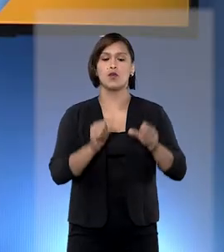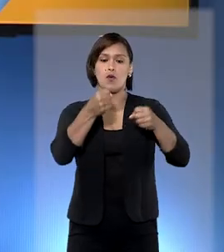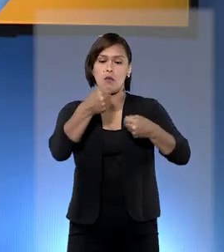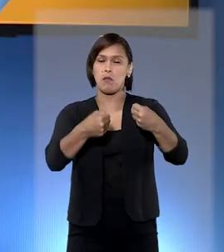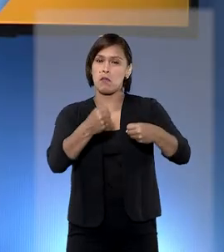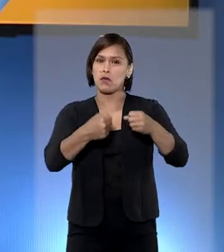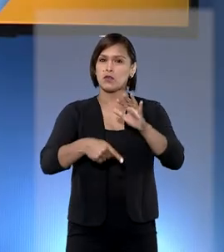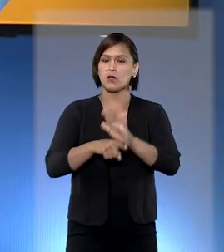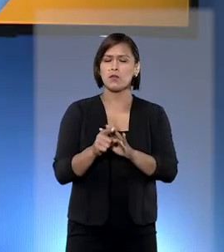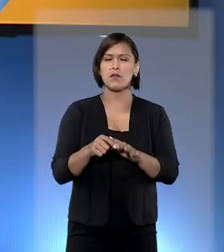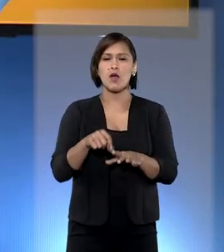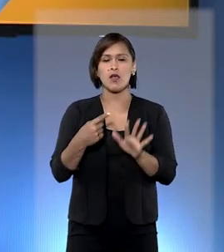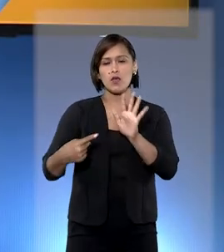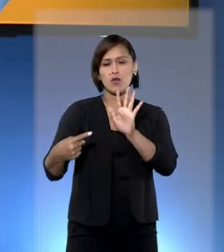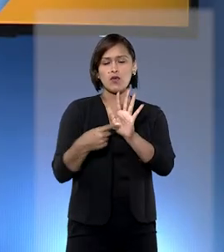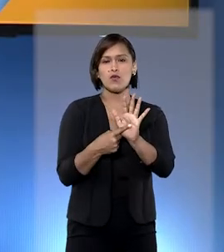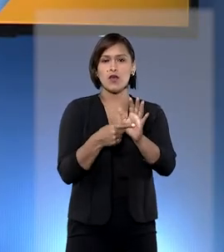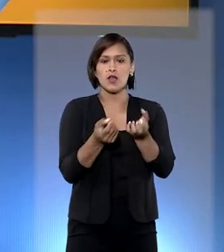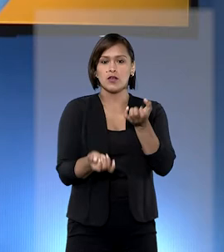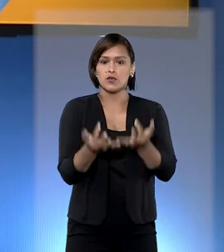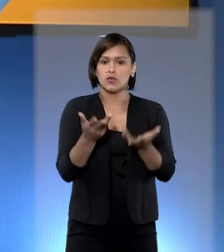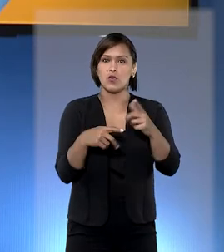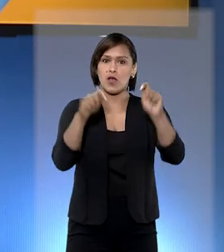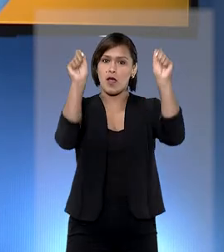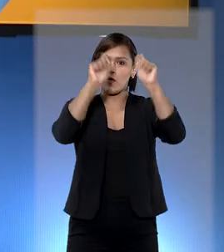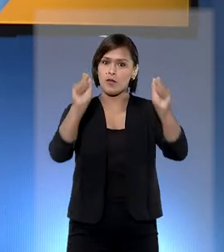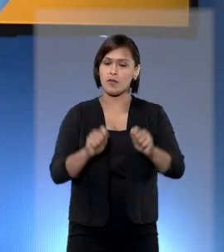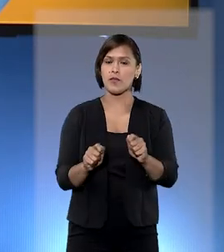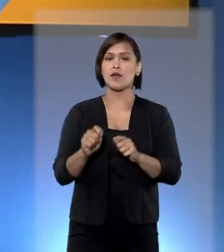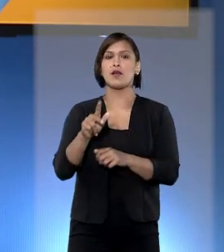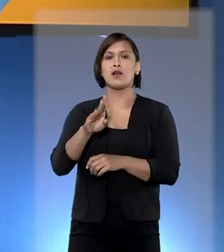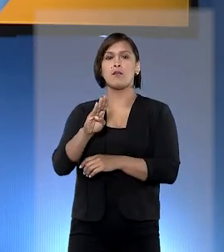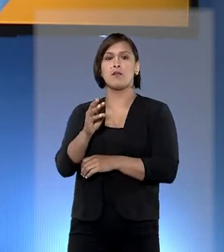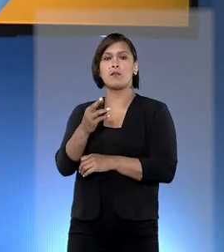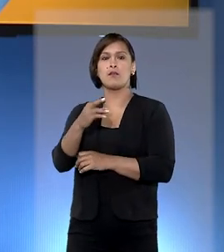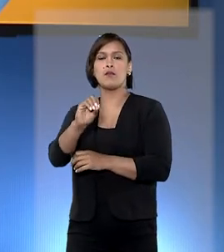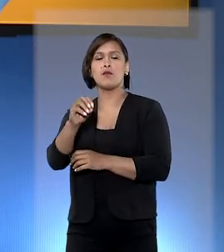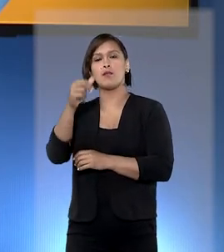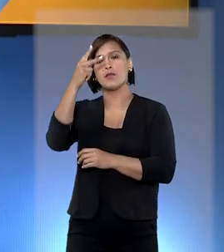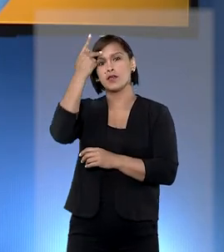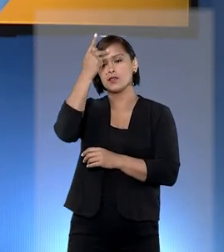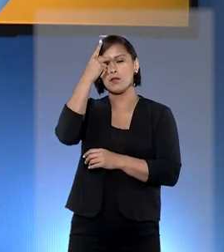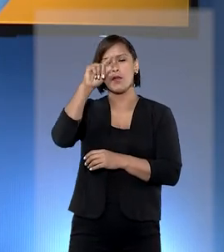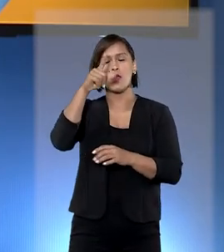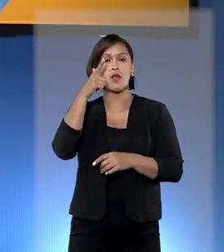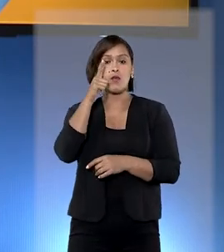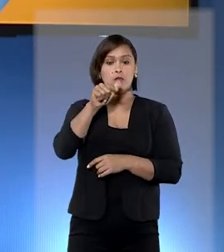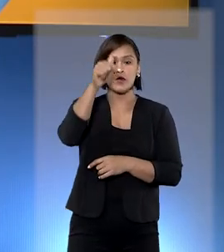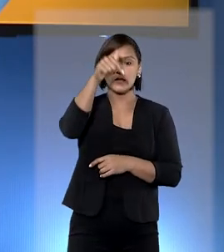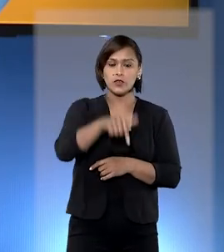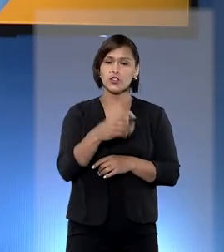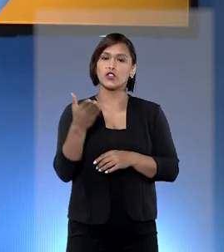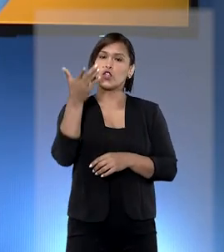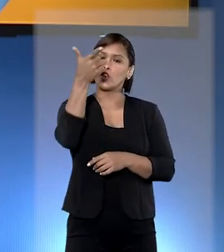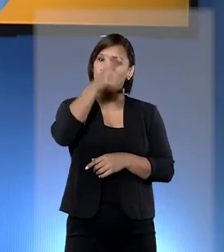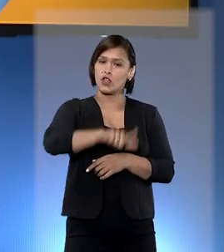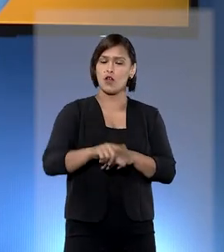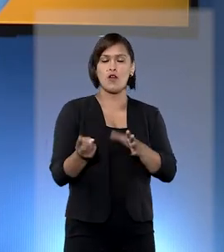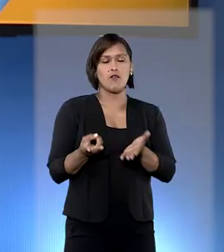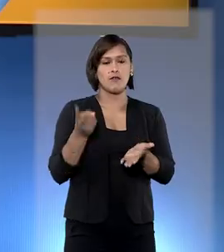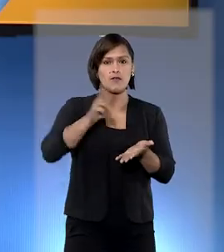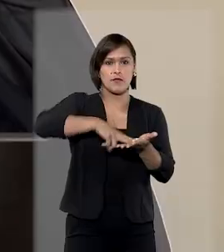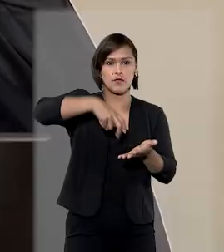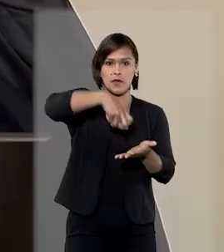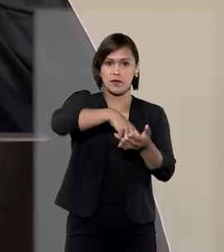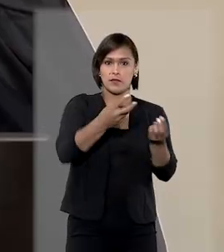motoboy acusado de incendiar estátua de Borba Gato em São Paulo, conseguiu no STJ a revogação de nova ordem de